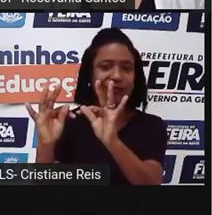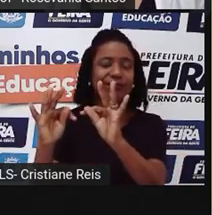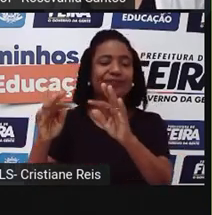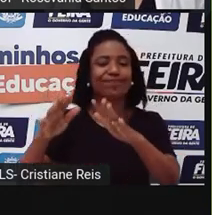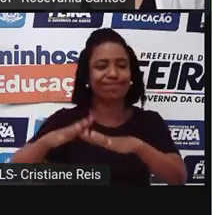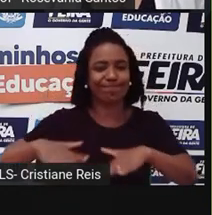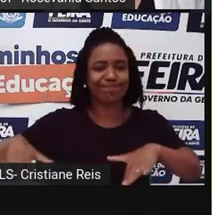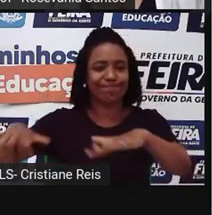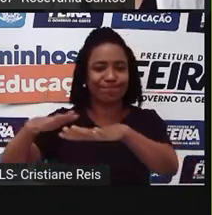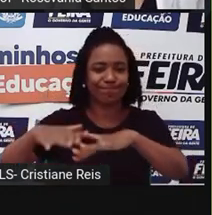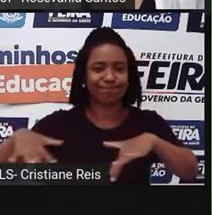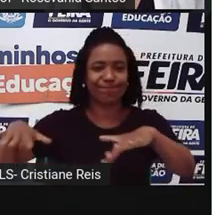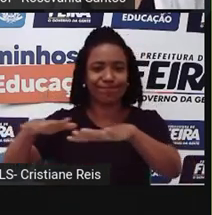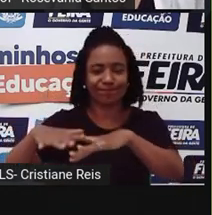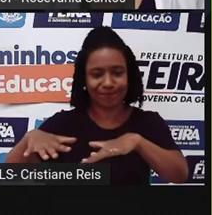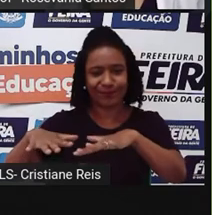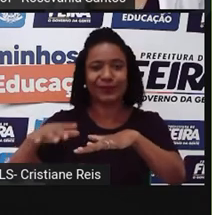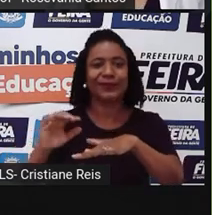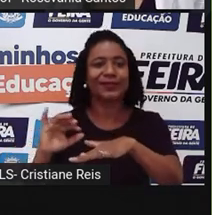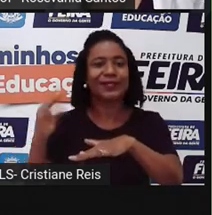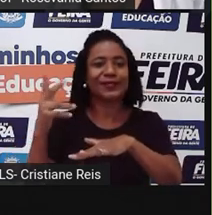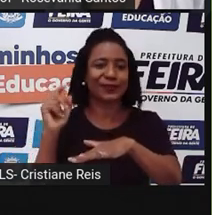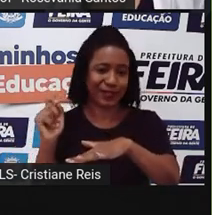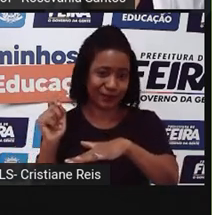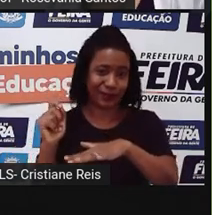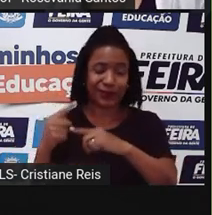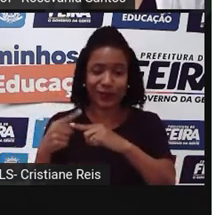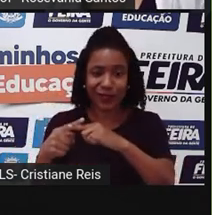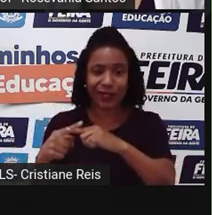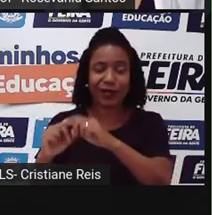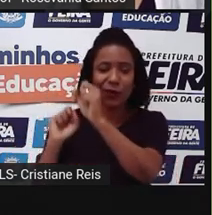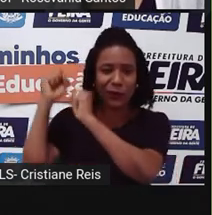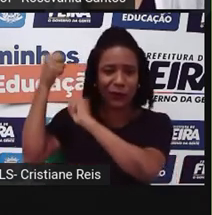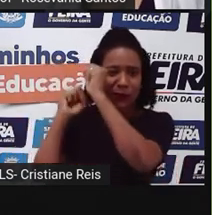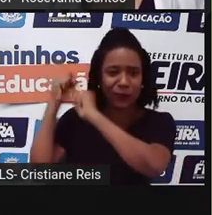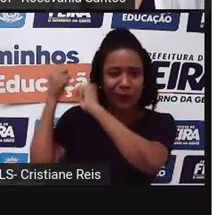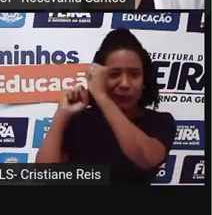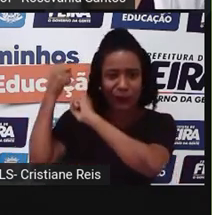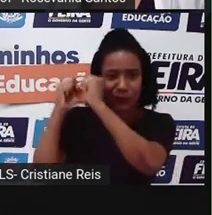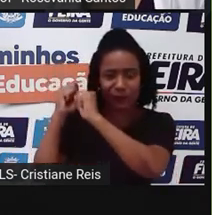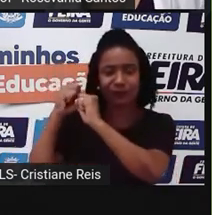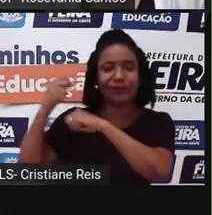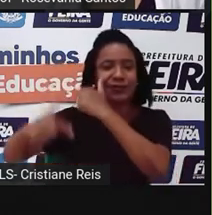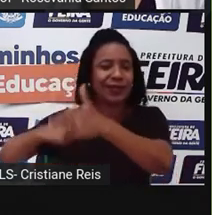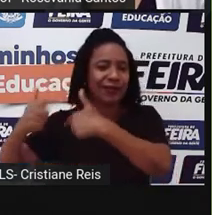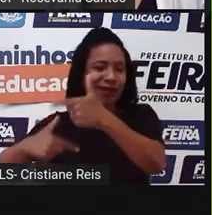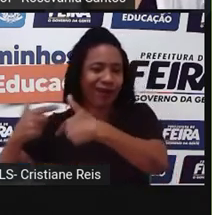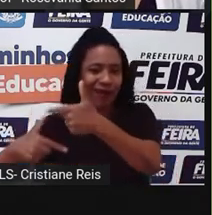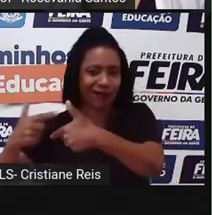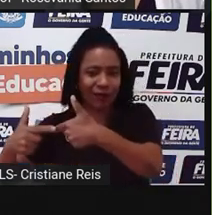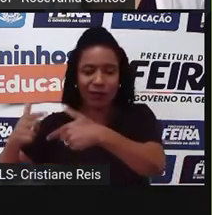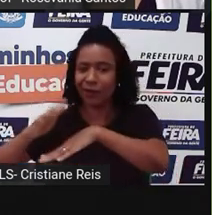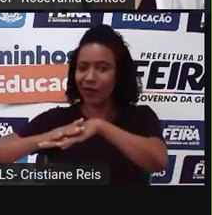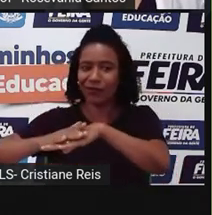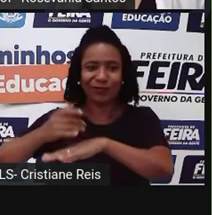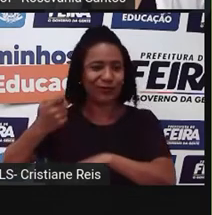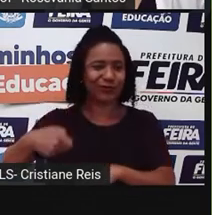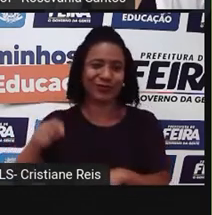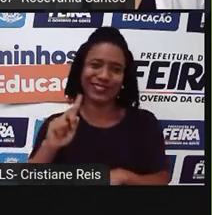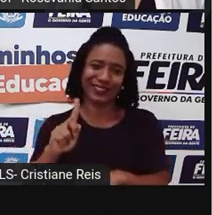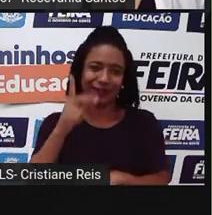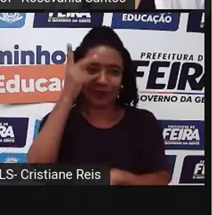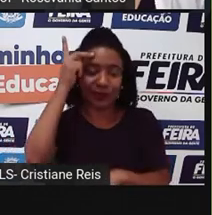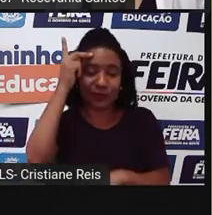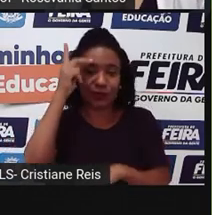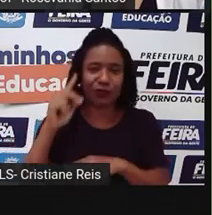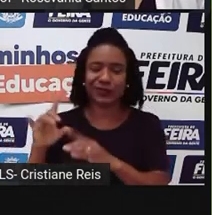campo expulse parte da sua população, né? Que aí a gente chama até de êxodo rural, que é essa saída, né? Em